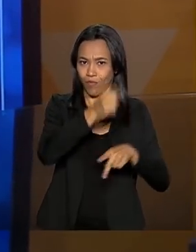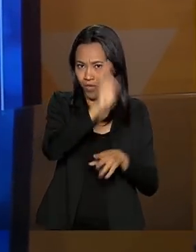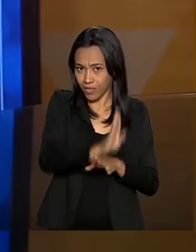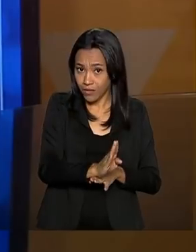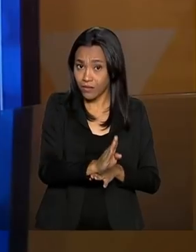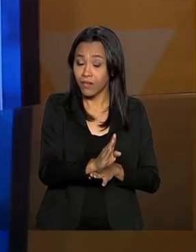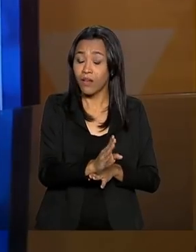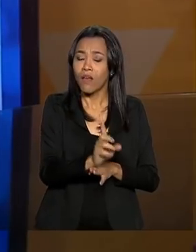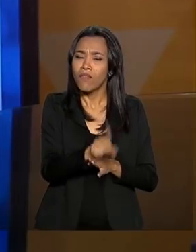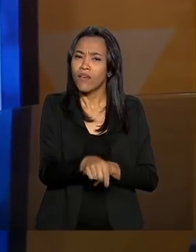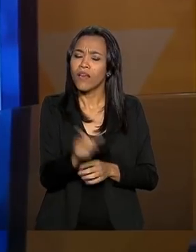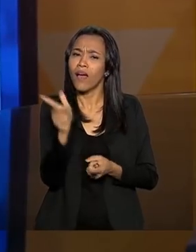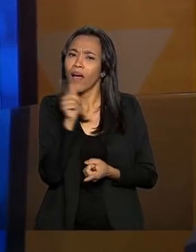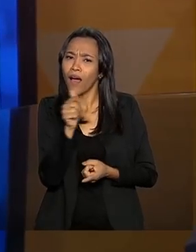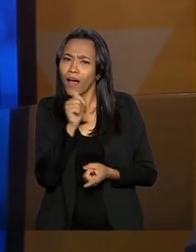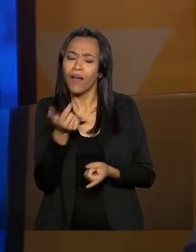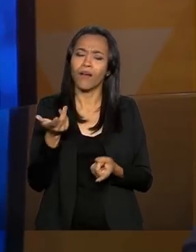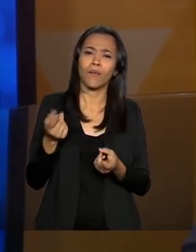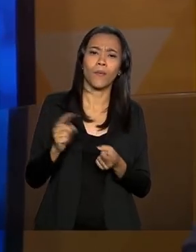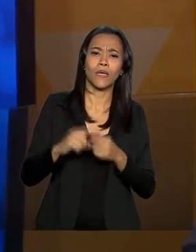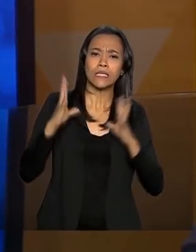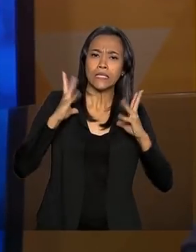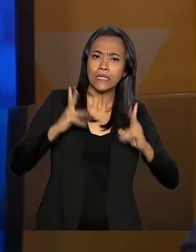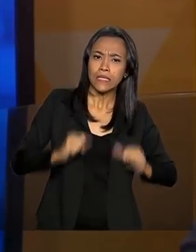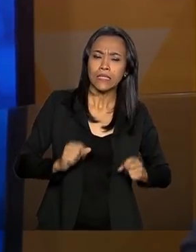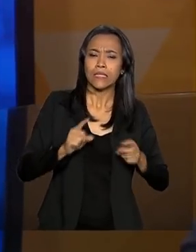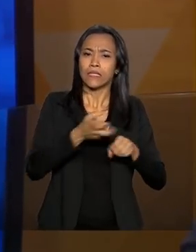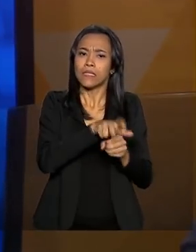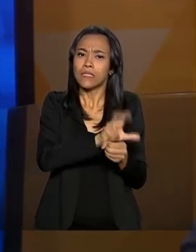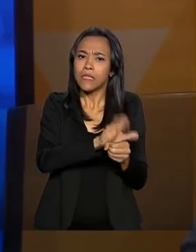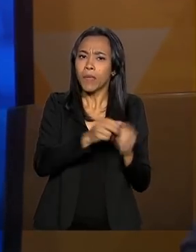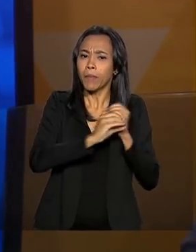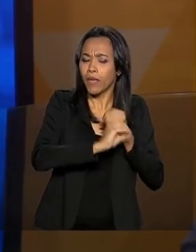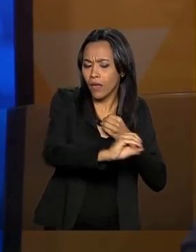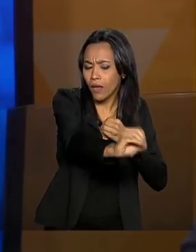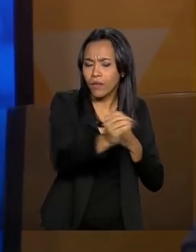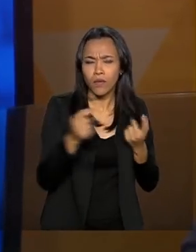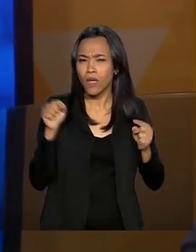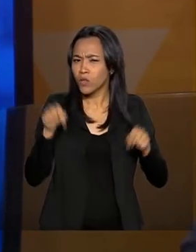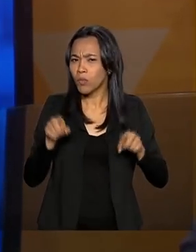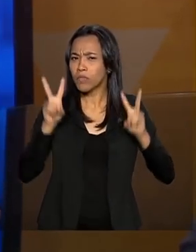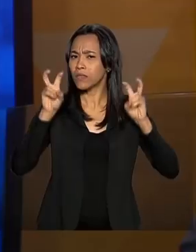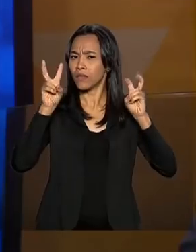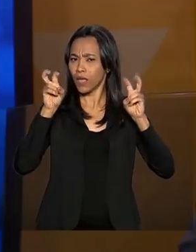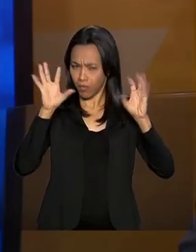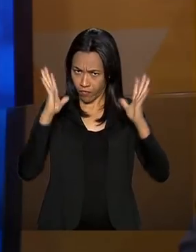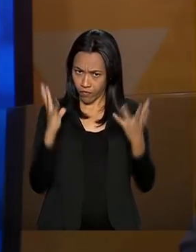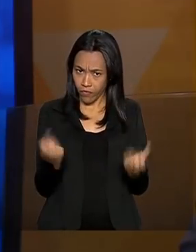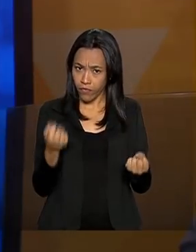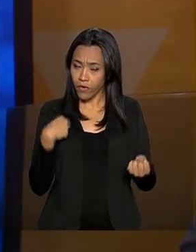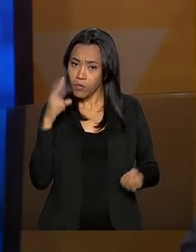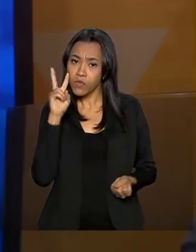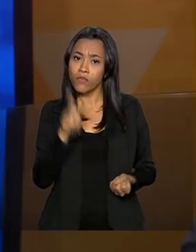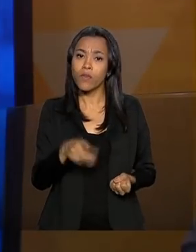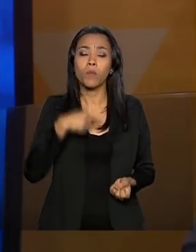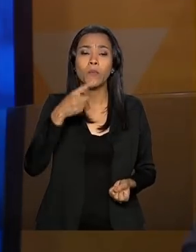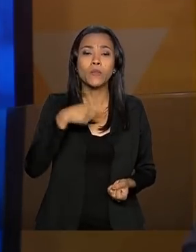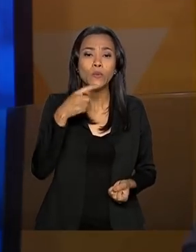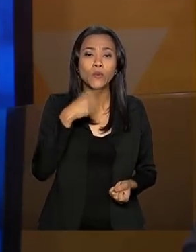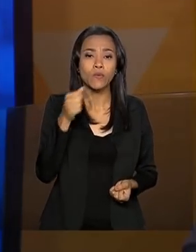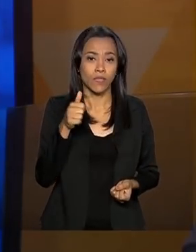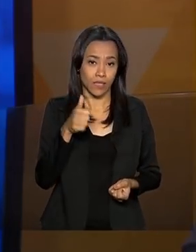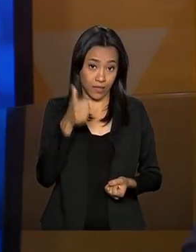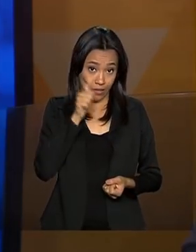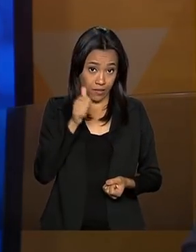questão da água tratada, do saneamento básico. Em relação a essa questão, vamos ouvir uma dúvida da Wanderleia de